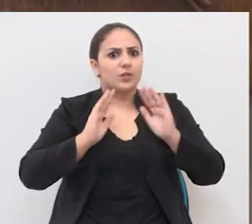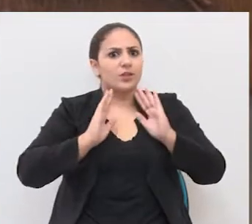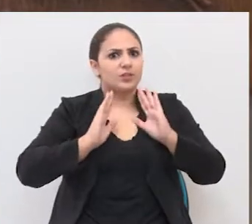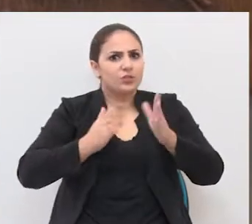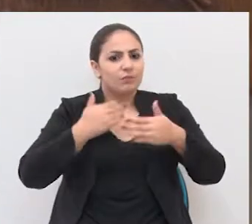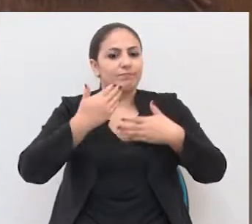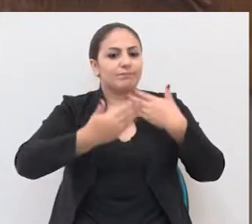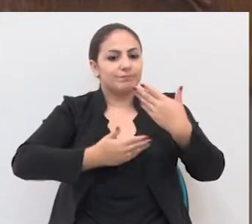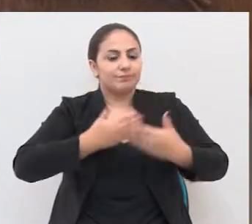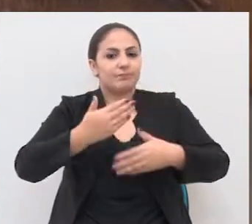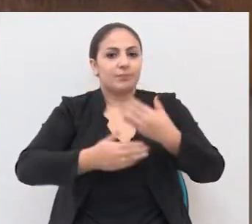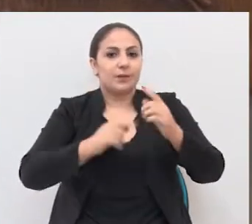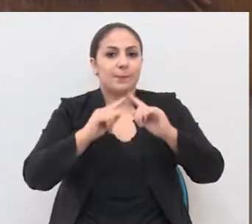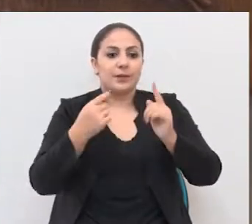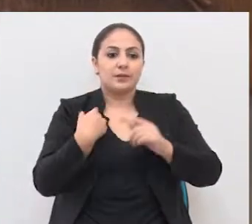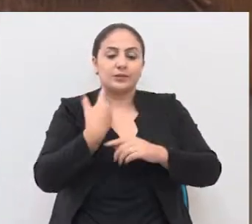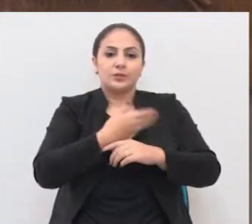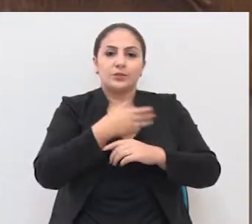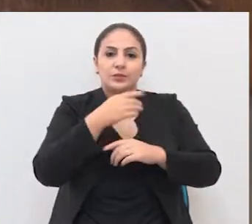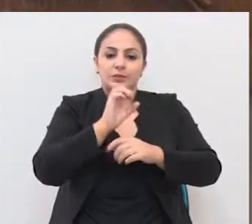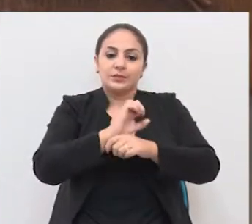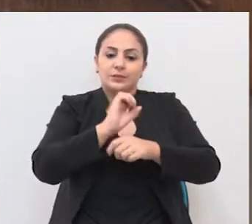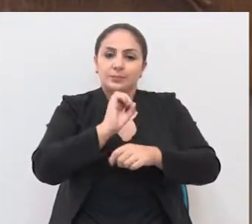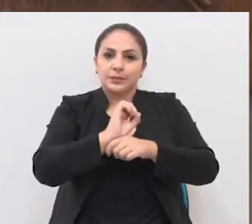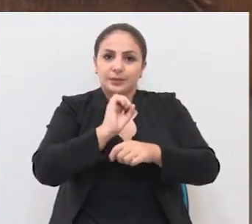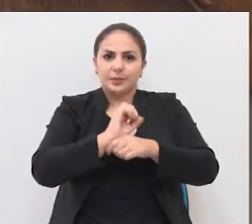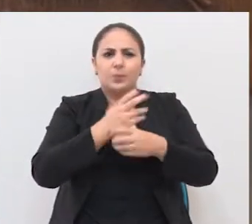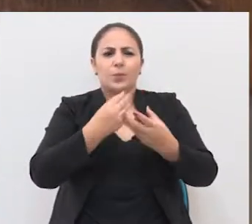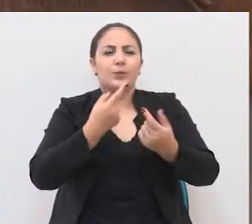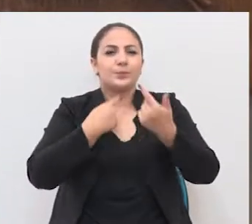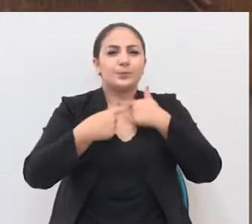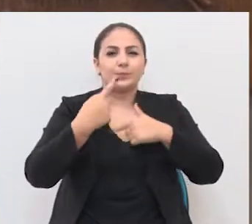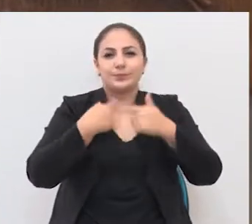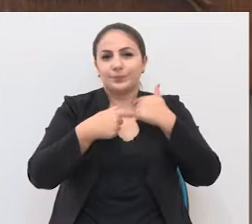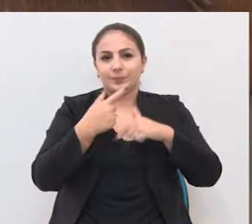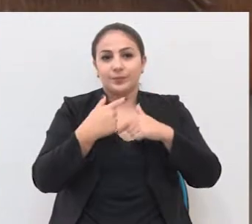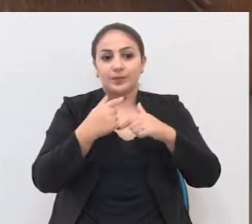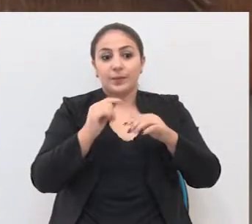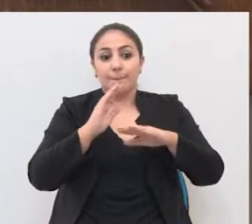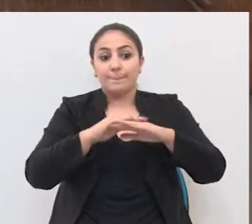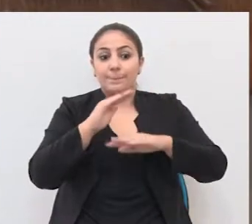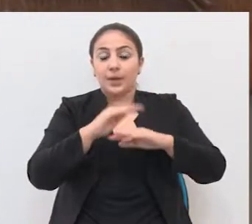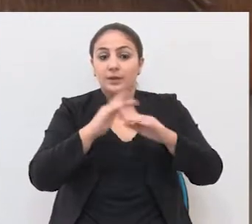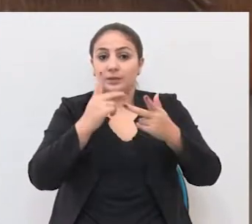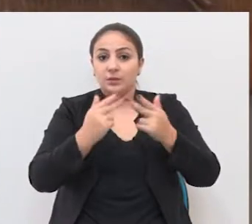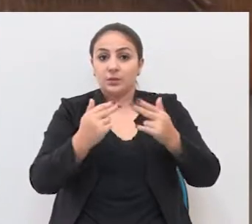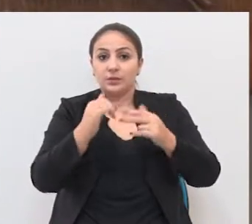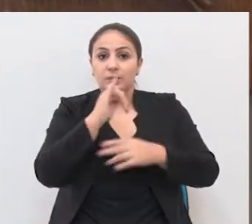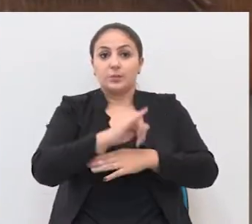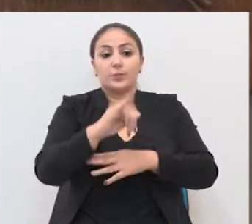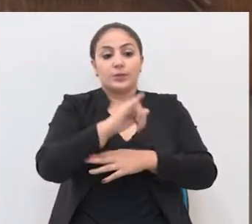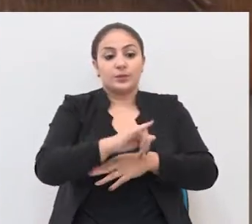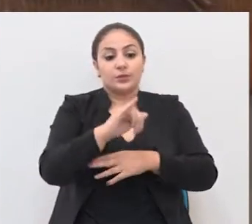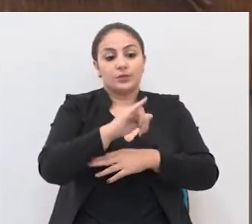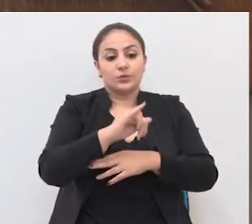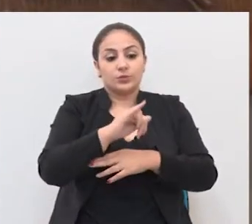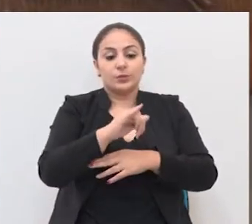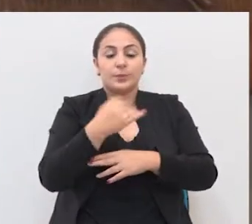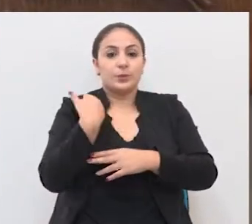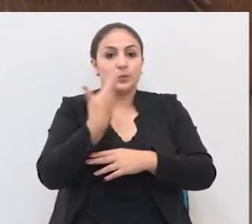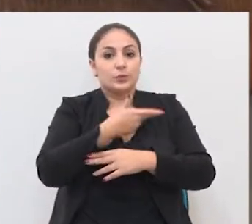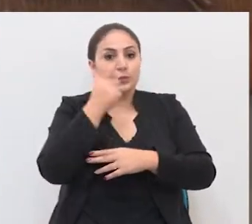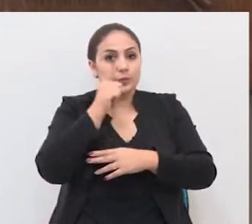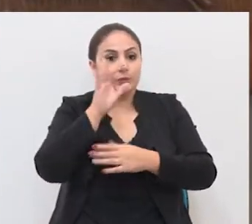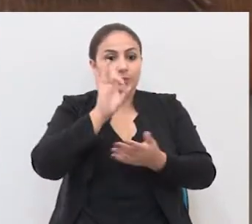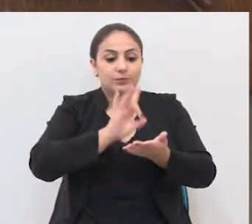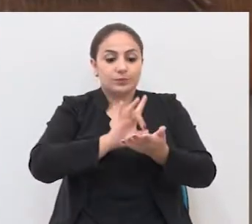porque muitas coisas já andaram e aguardamos com muita ansiedade outras que são tão importantes